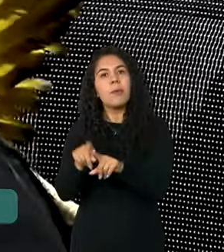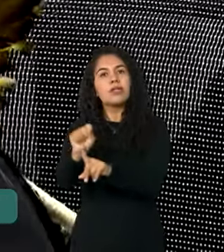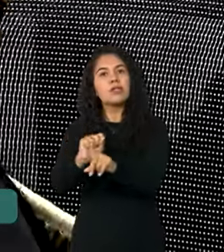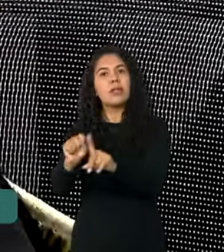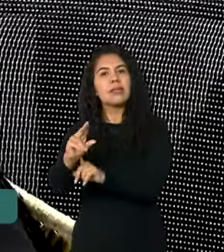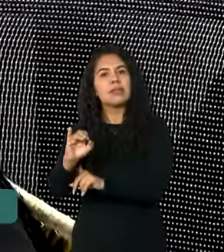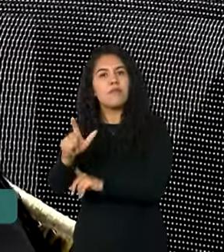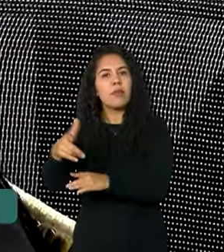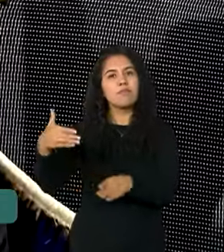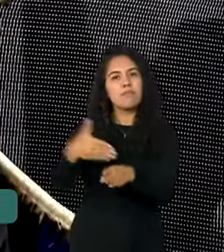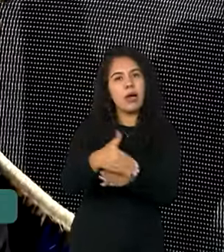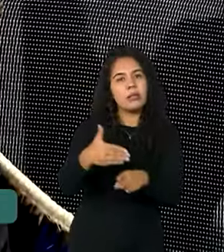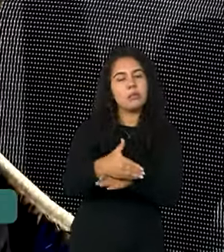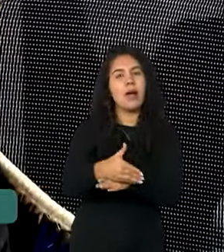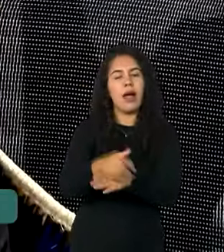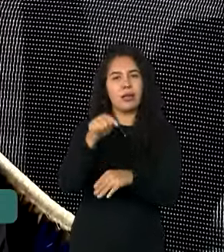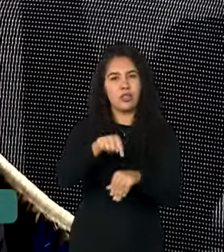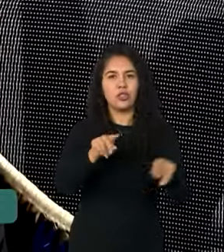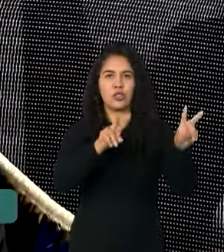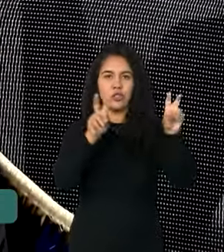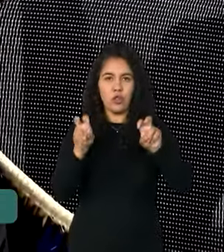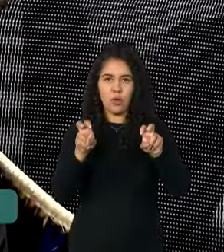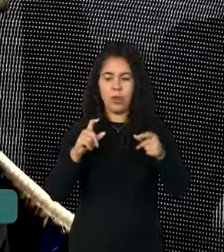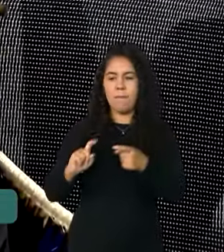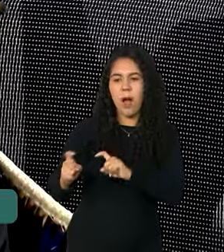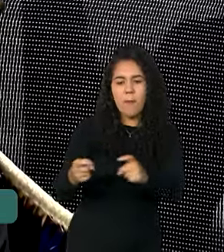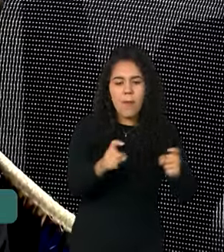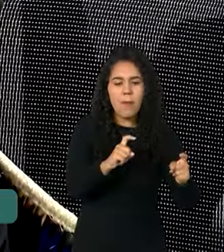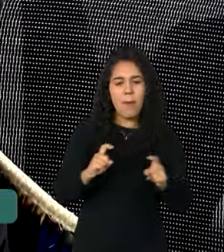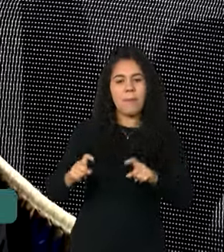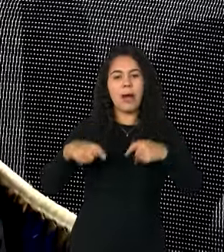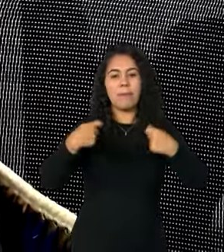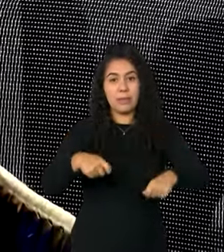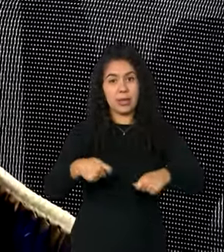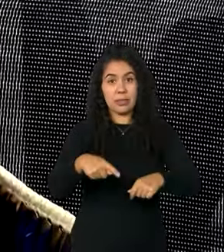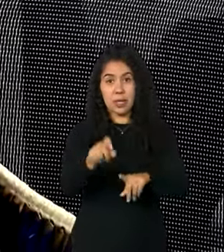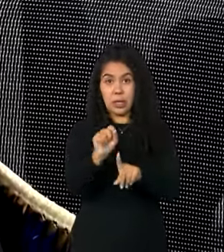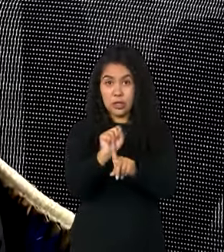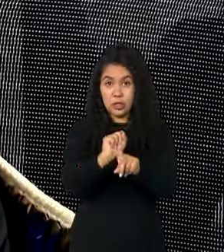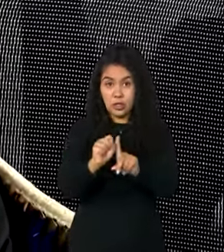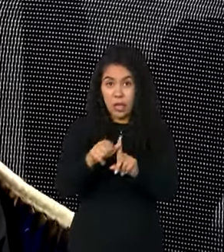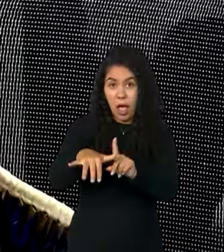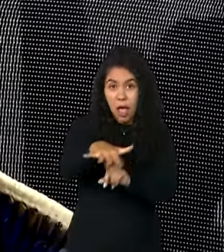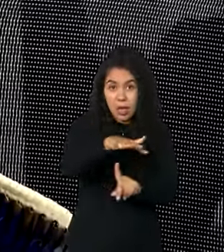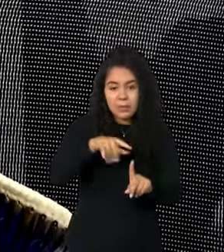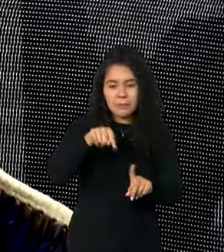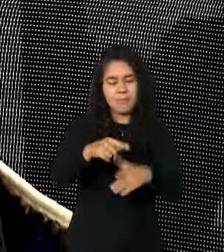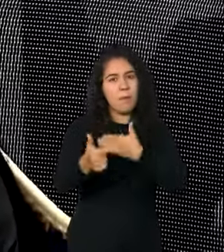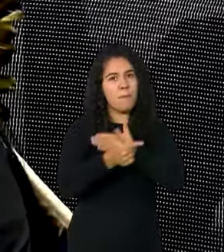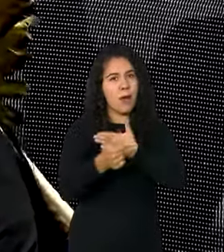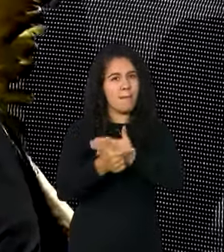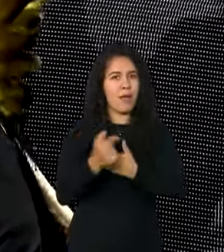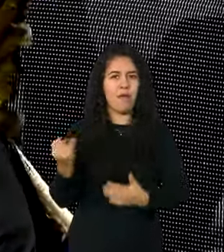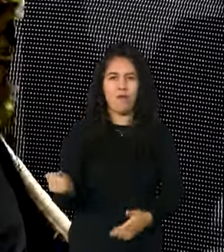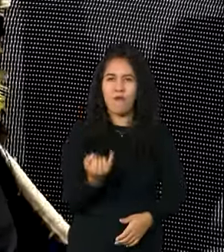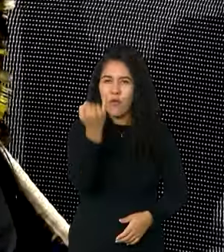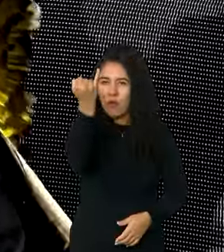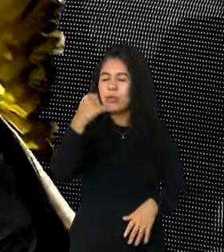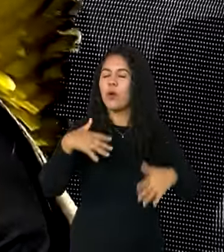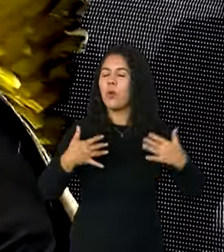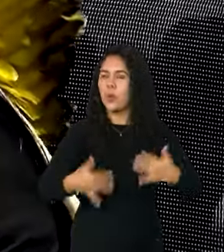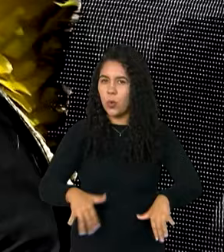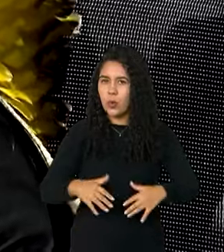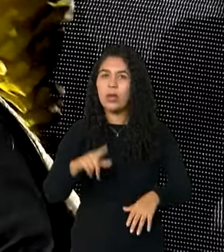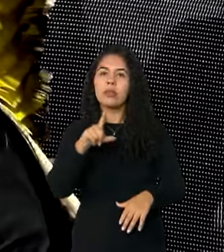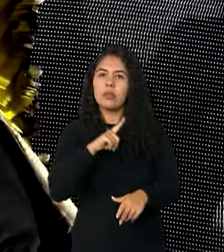debate climático. A sociedade civil exerce um papel fundamental para o subsídio, para a